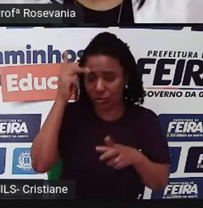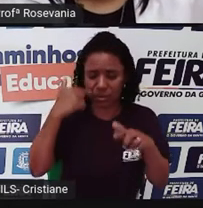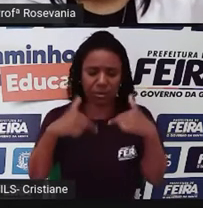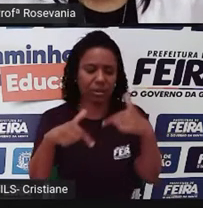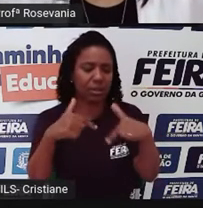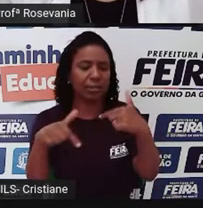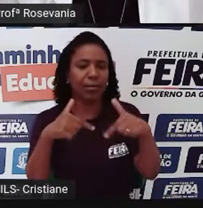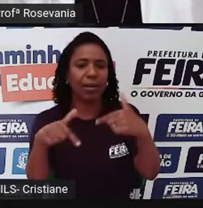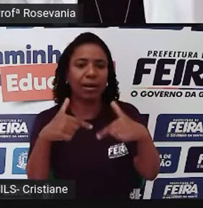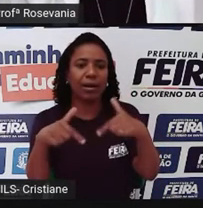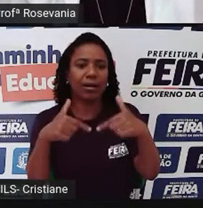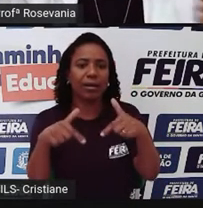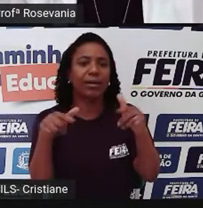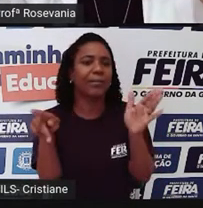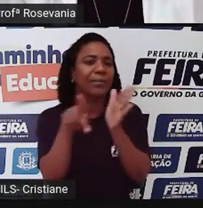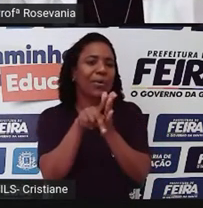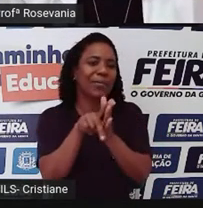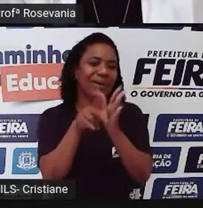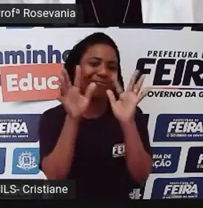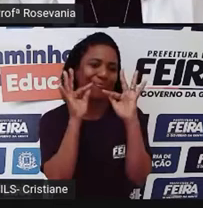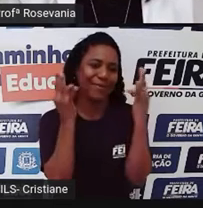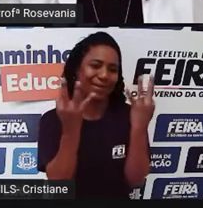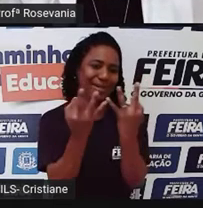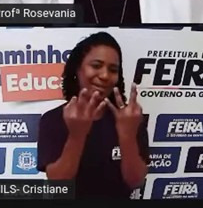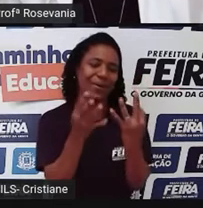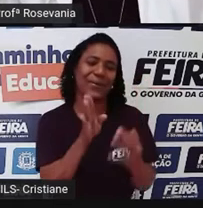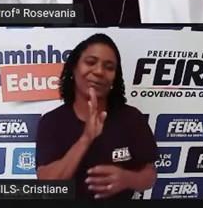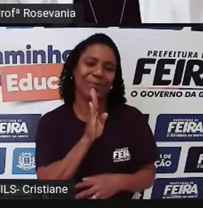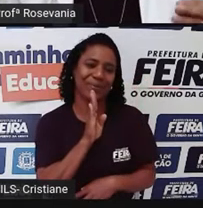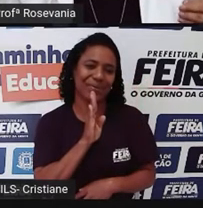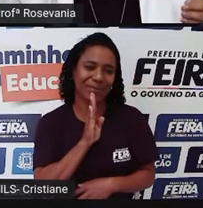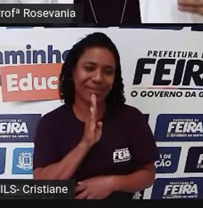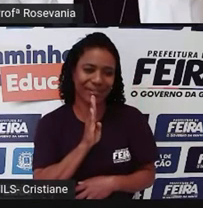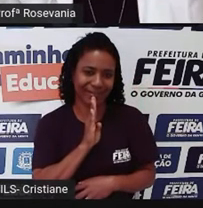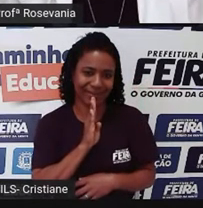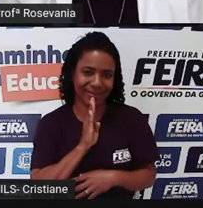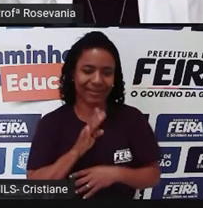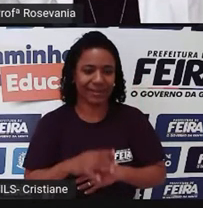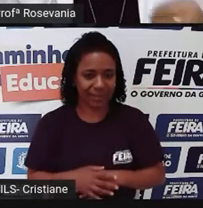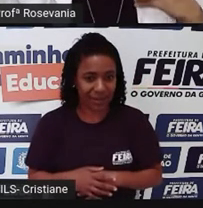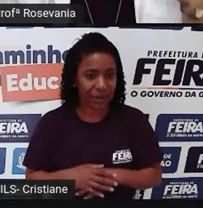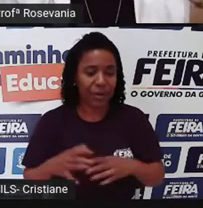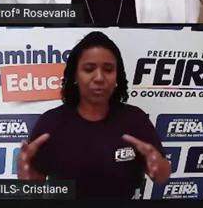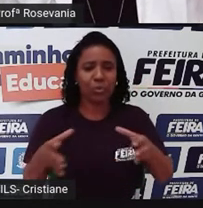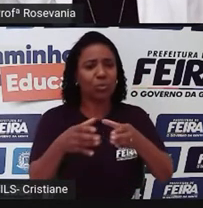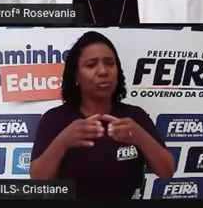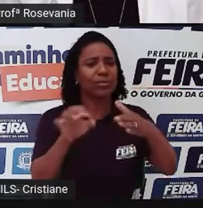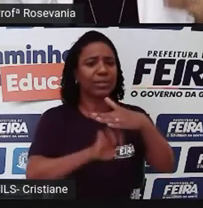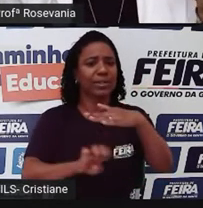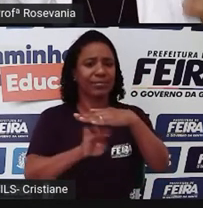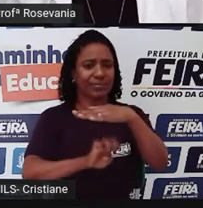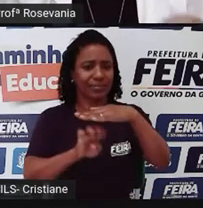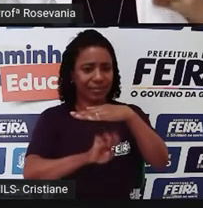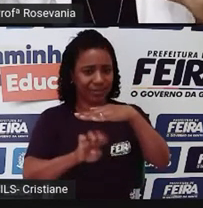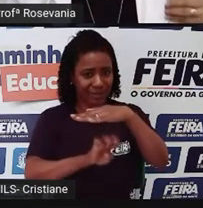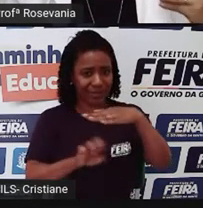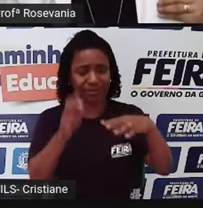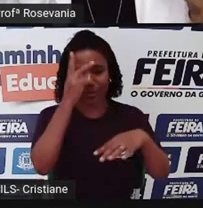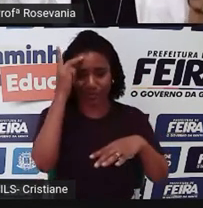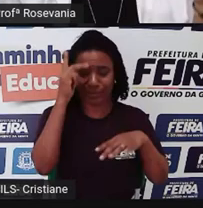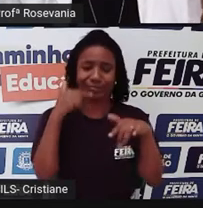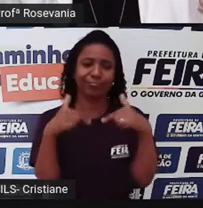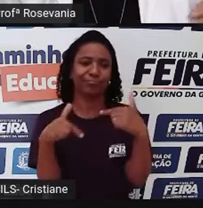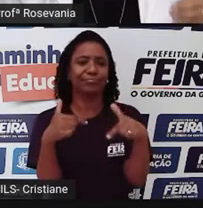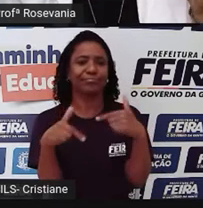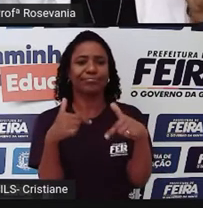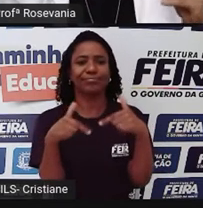trabalhadores, são pessoas da própria família. E aí, esse pequeno número de trabalhadores, a grande maioria, né, às